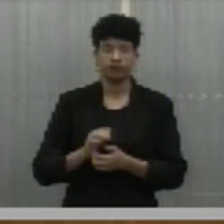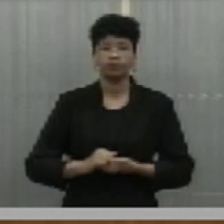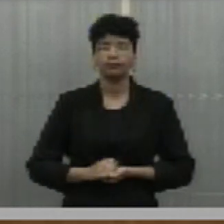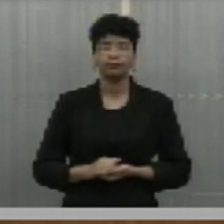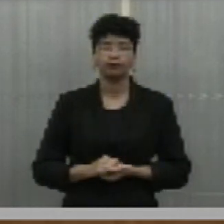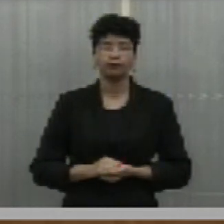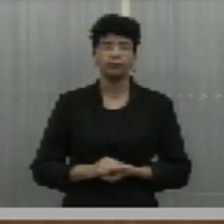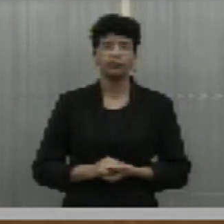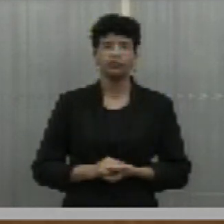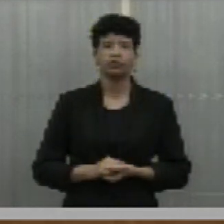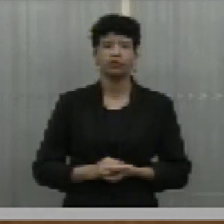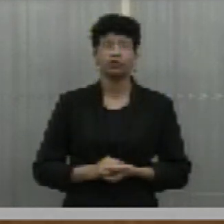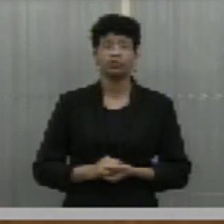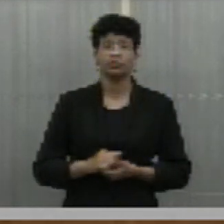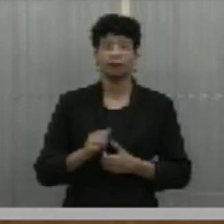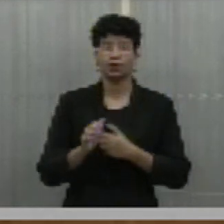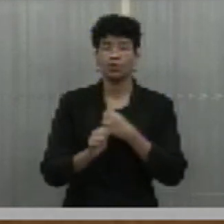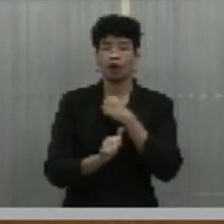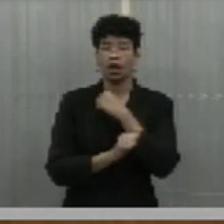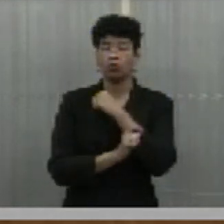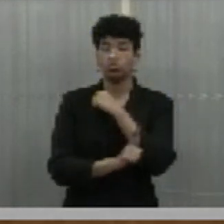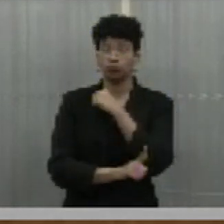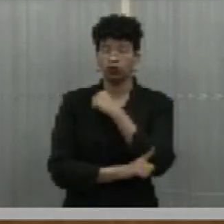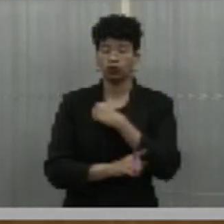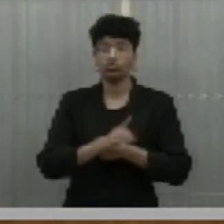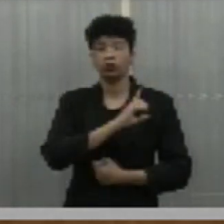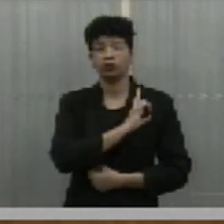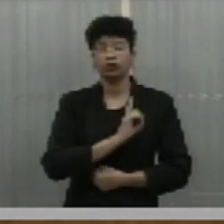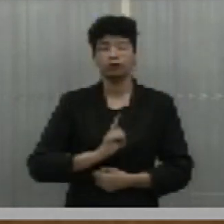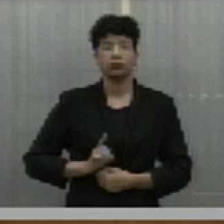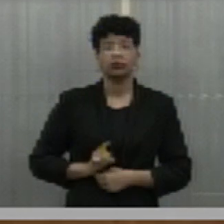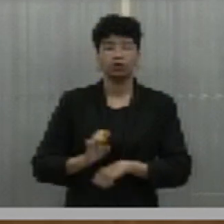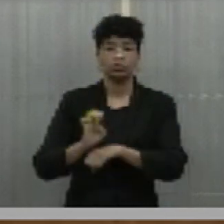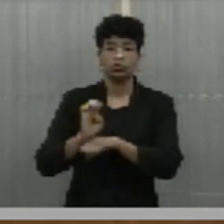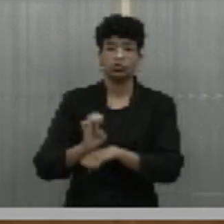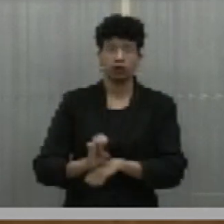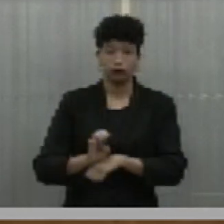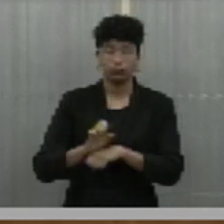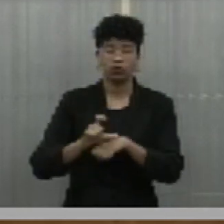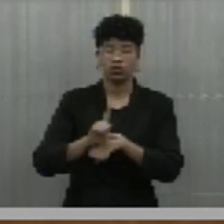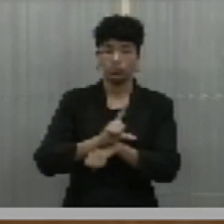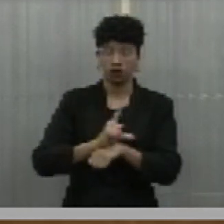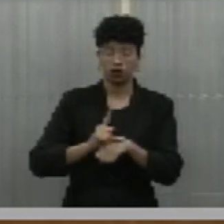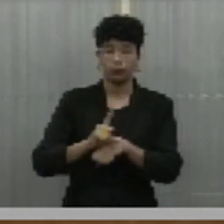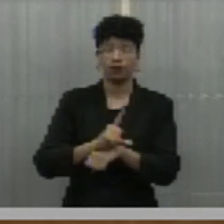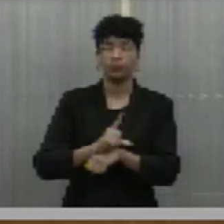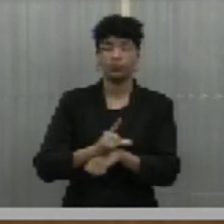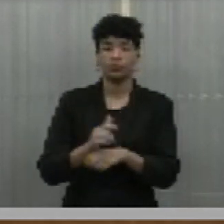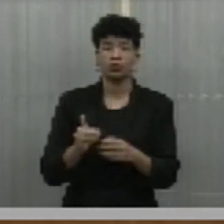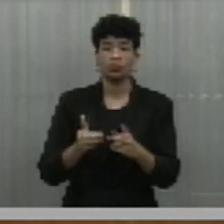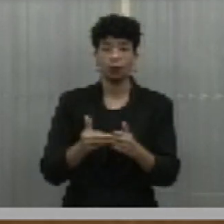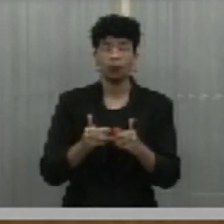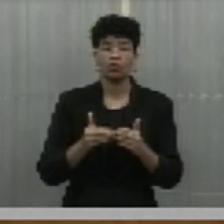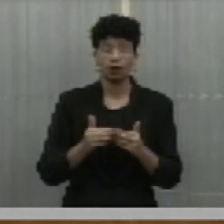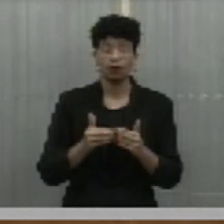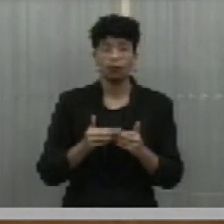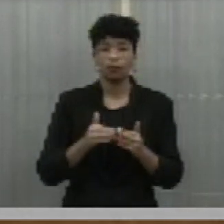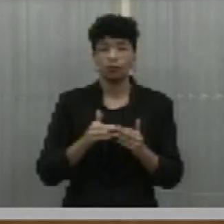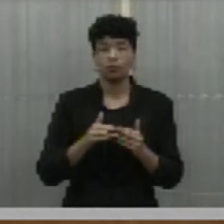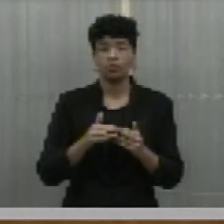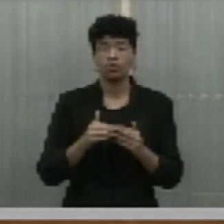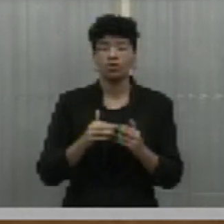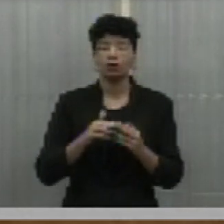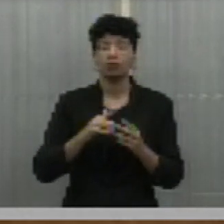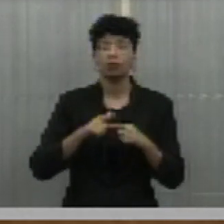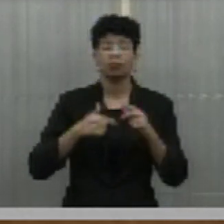aprovado. Aldo Gil de Medeiros, deputado estadual, com assento nesta Casa Legislativa, vem, na forma regimental, requer,